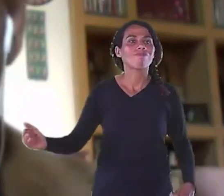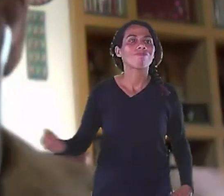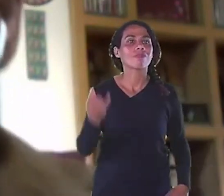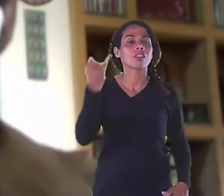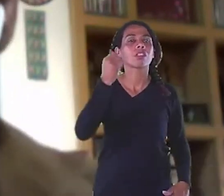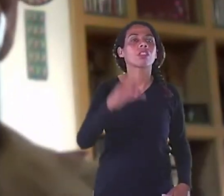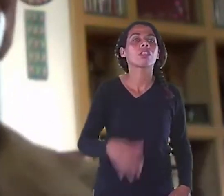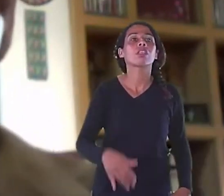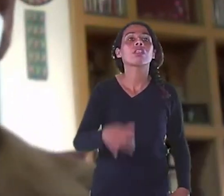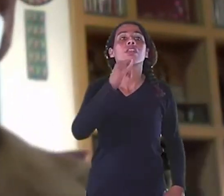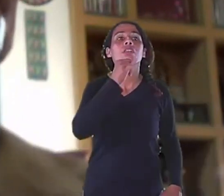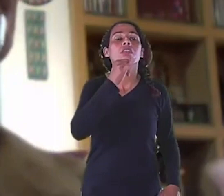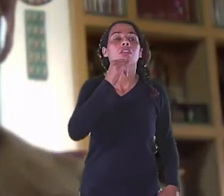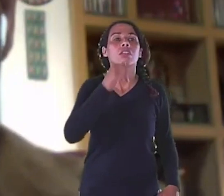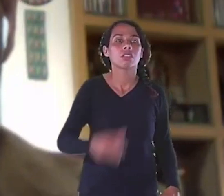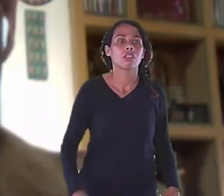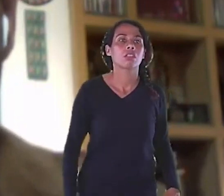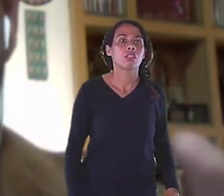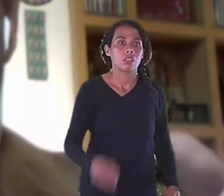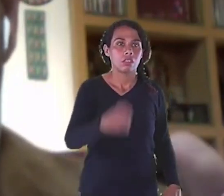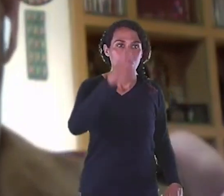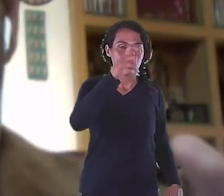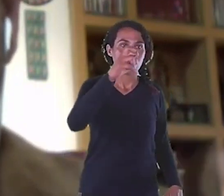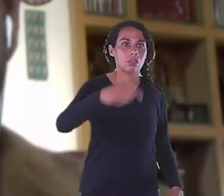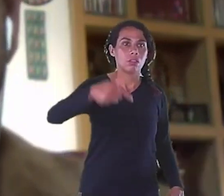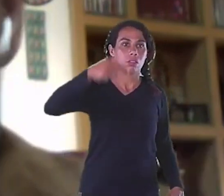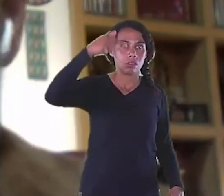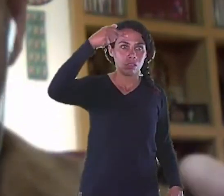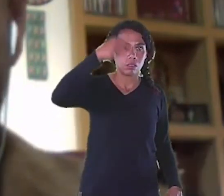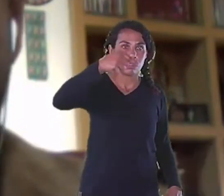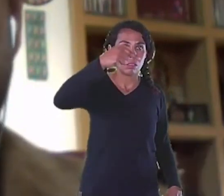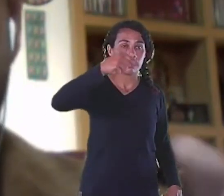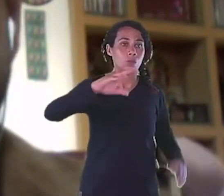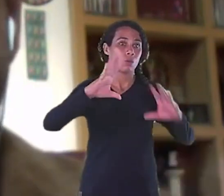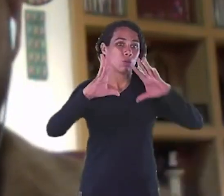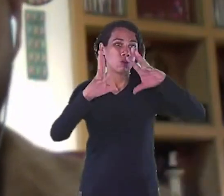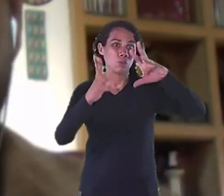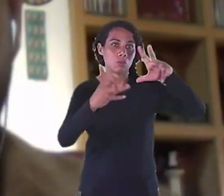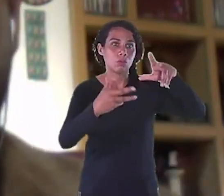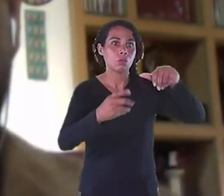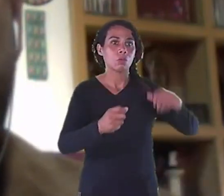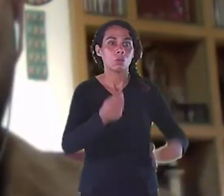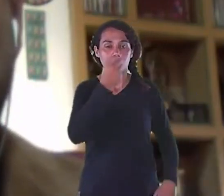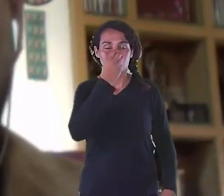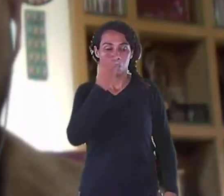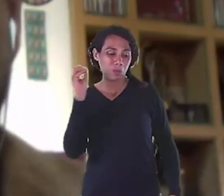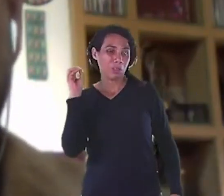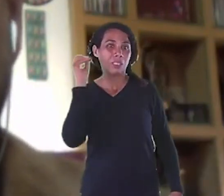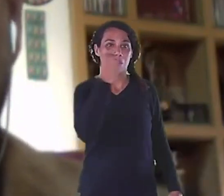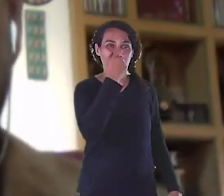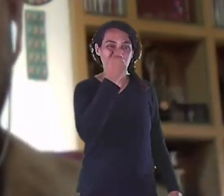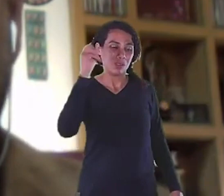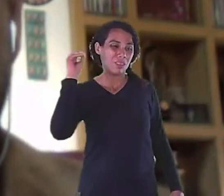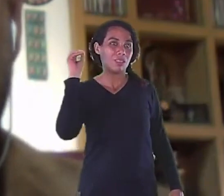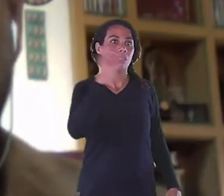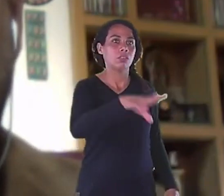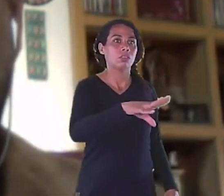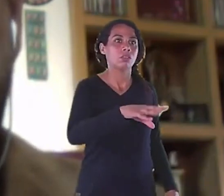57% Do lixo Sólido do mundo Cada fábrica Nossa Desculpa Cada casa nossa É uma fábrica de lixo